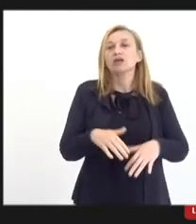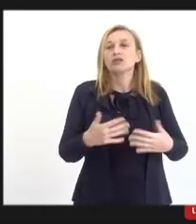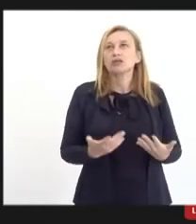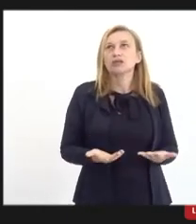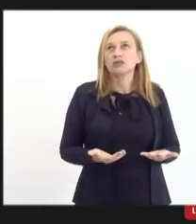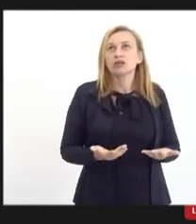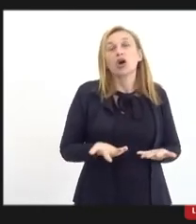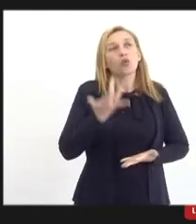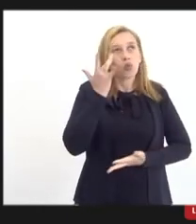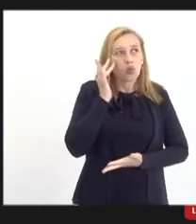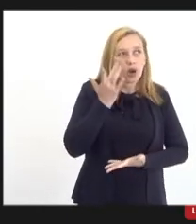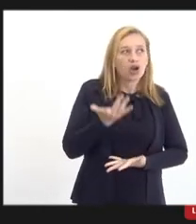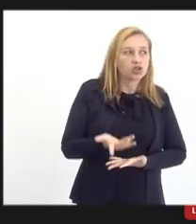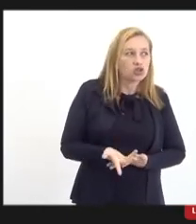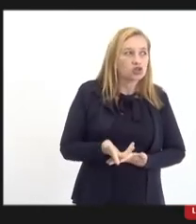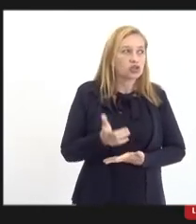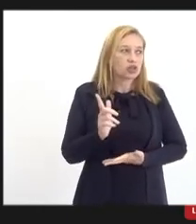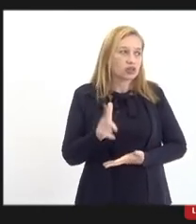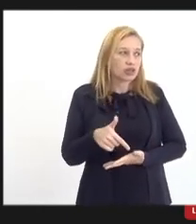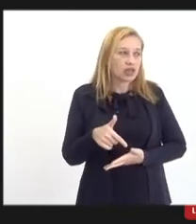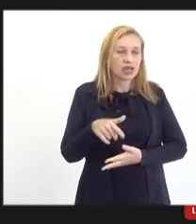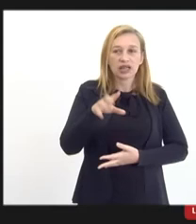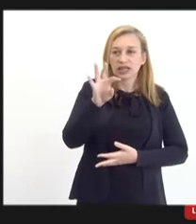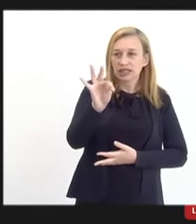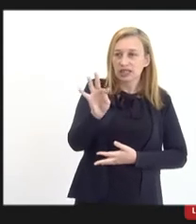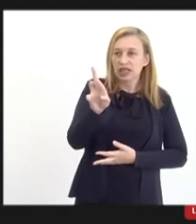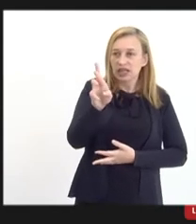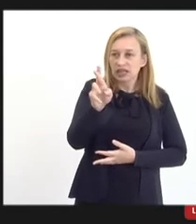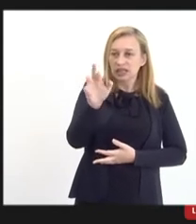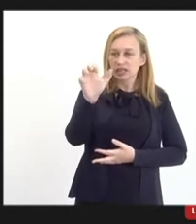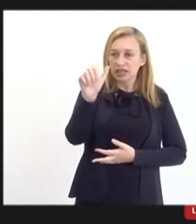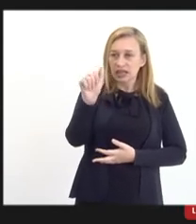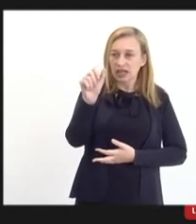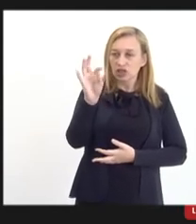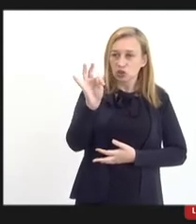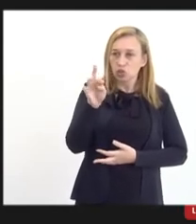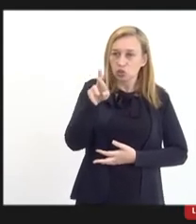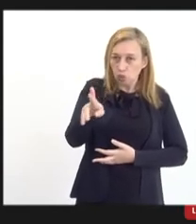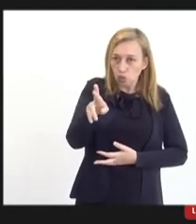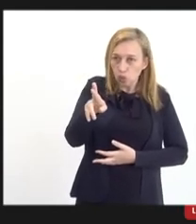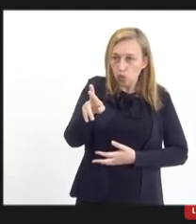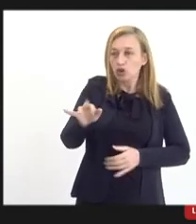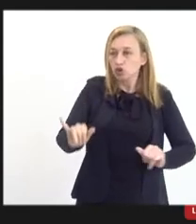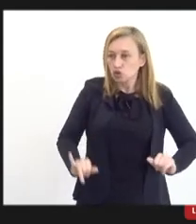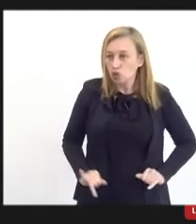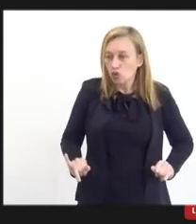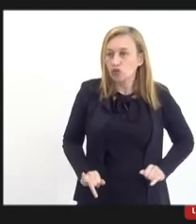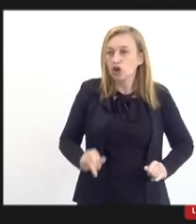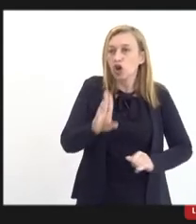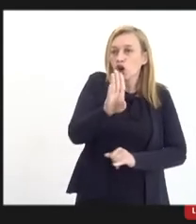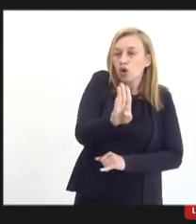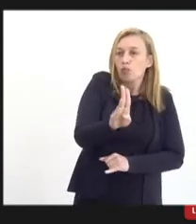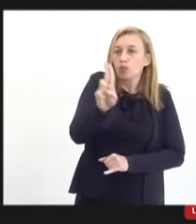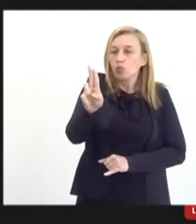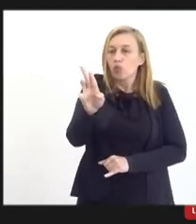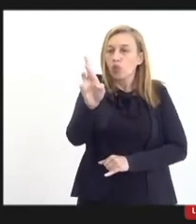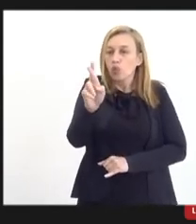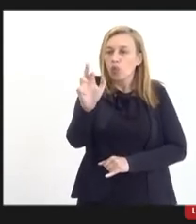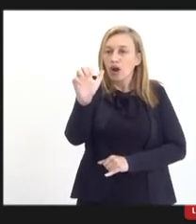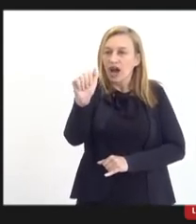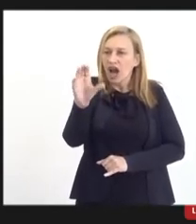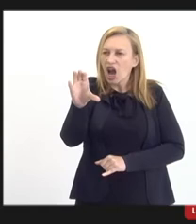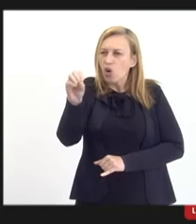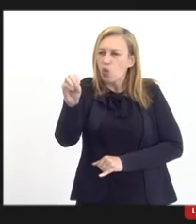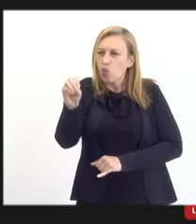Acho que até trator, se passar por elas, sofre de tanto buraco, de tanta manutenção,